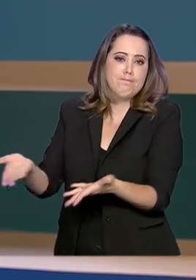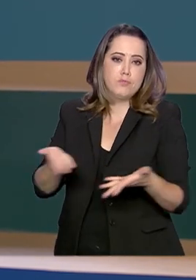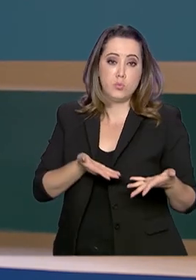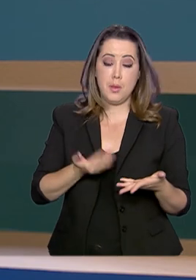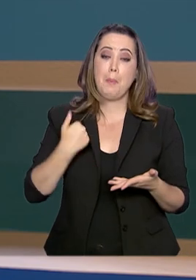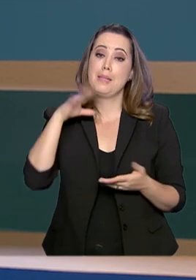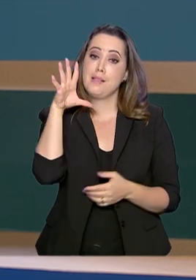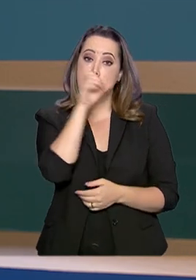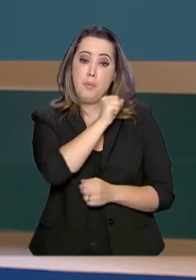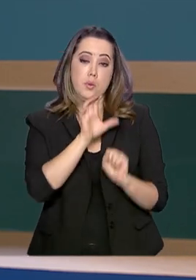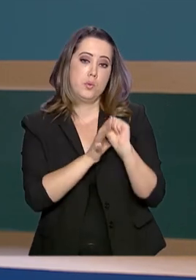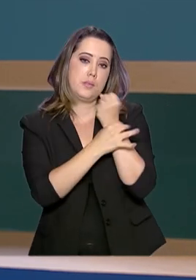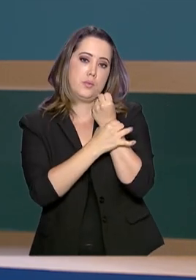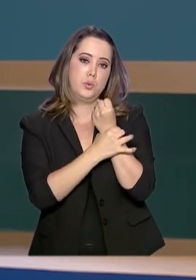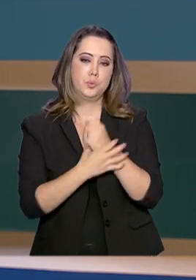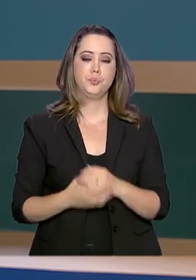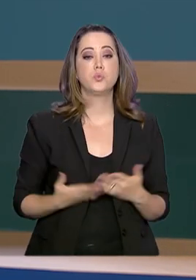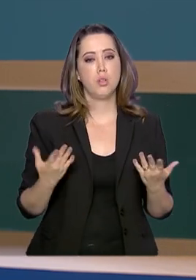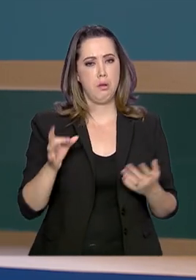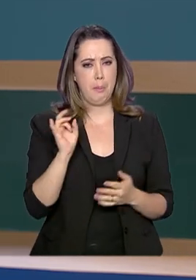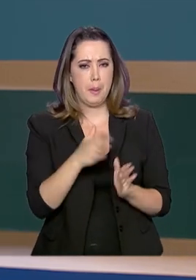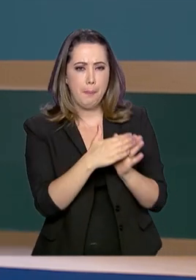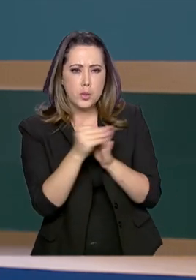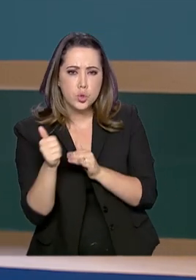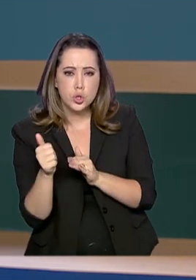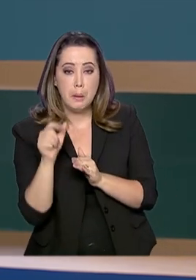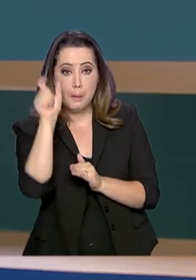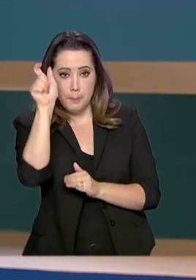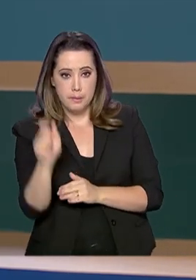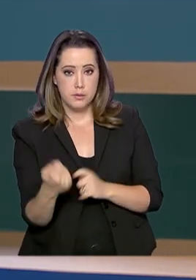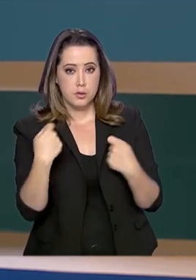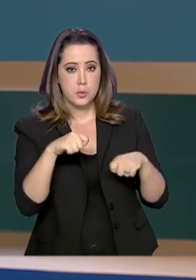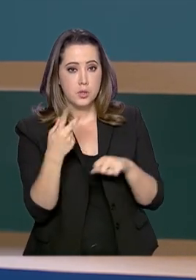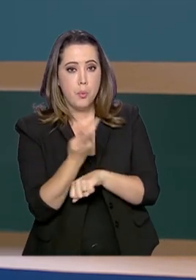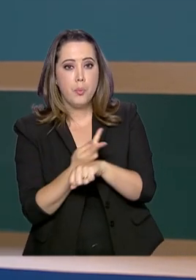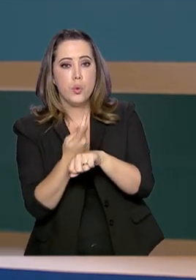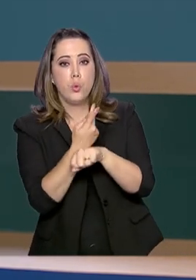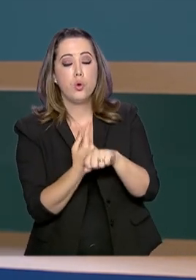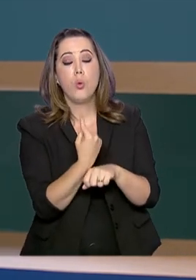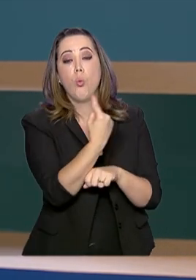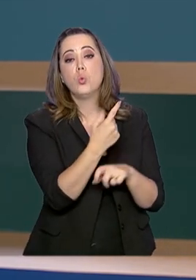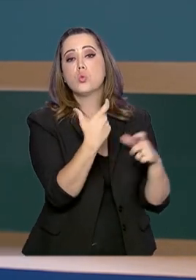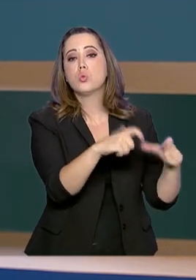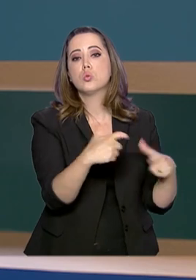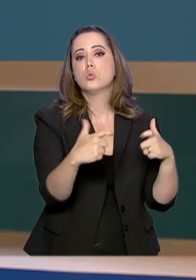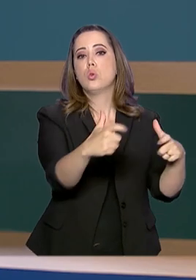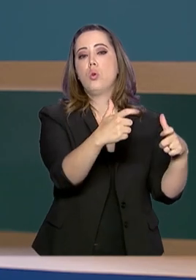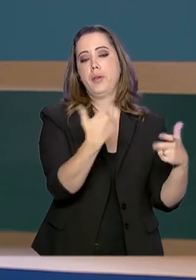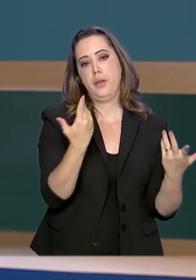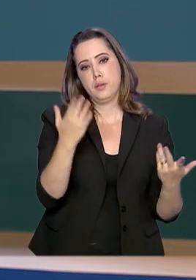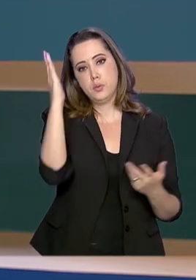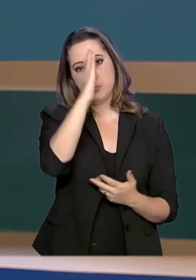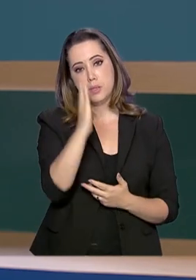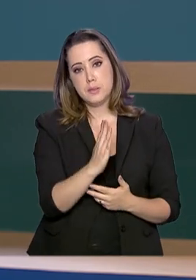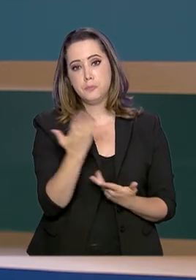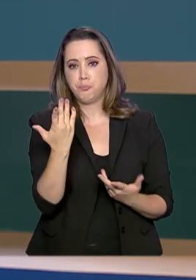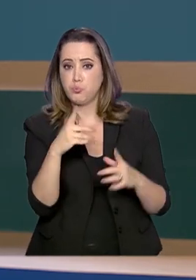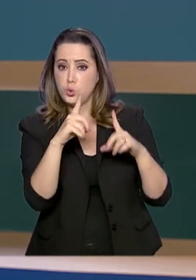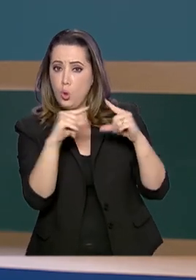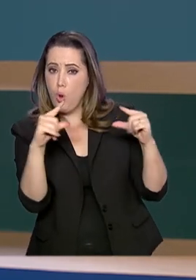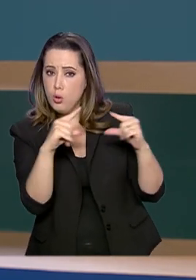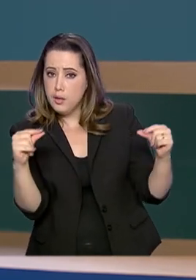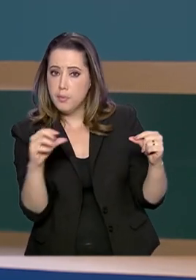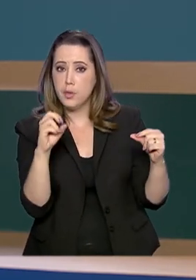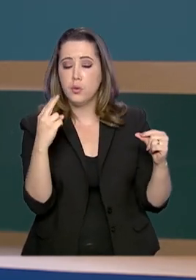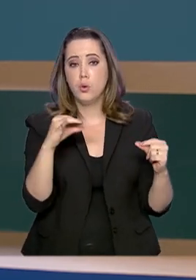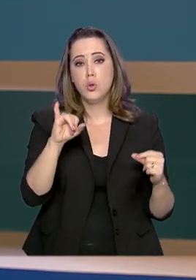segundo o governo. Para fazer o pedido do visto, o interessado precisa procurar um dos postos consulares do Brasil no Líbano,